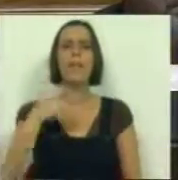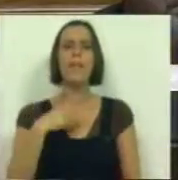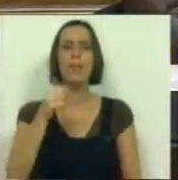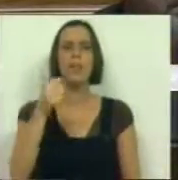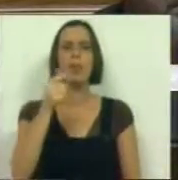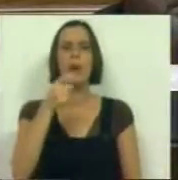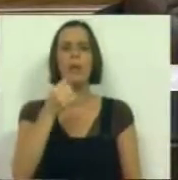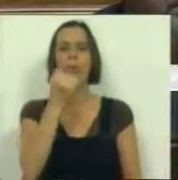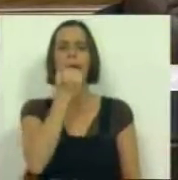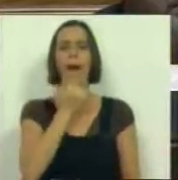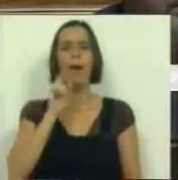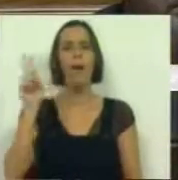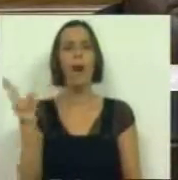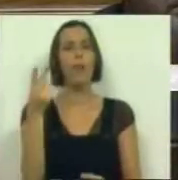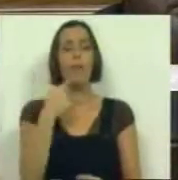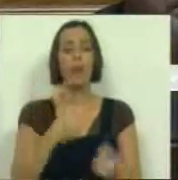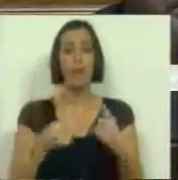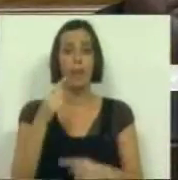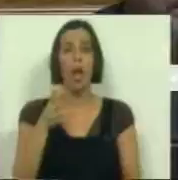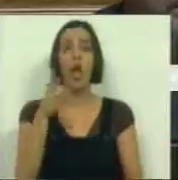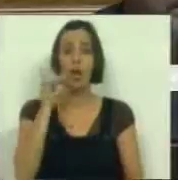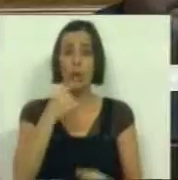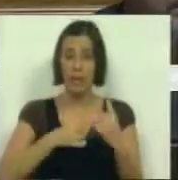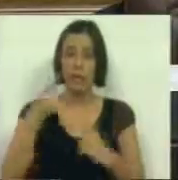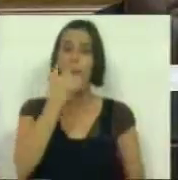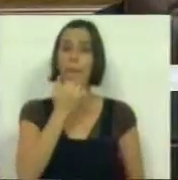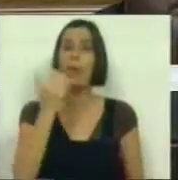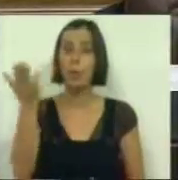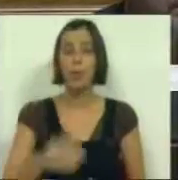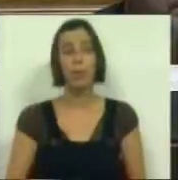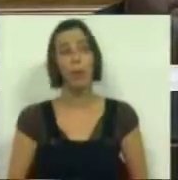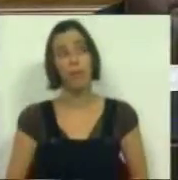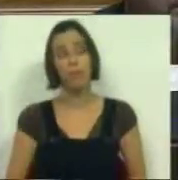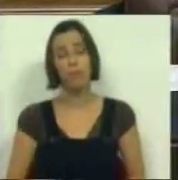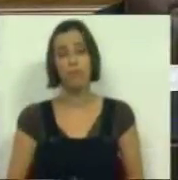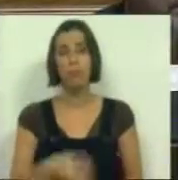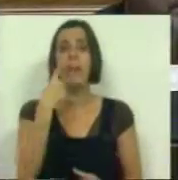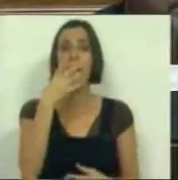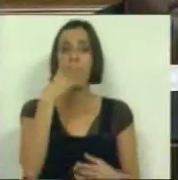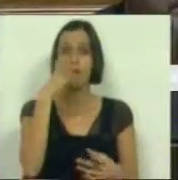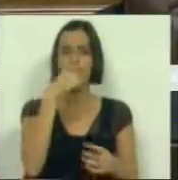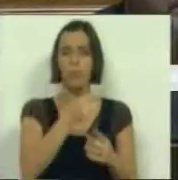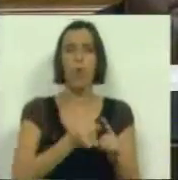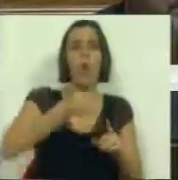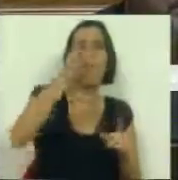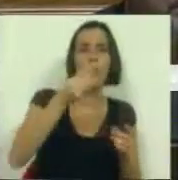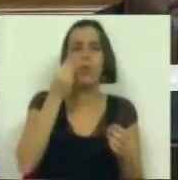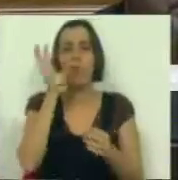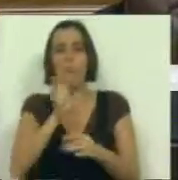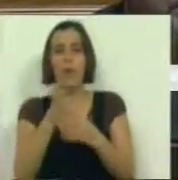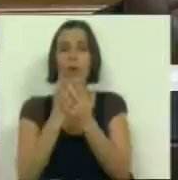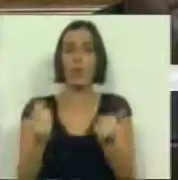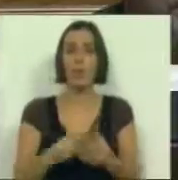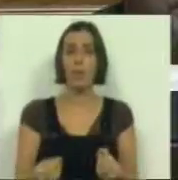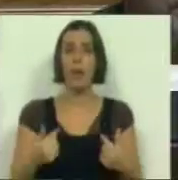está muito contente que só houve duas reclamações, 12 reclamações, desculpe, e identificou aqui quantas foram, como é que foram